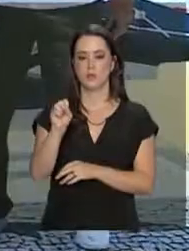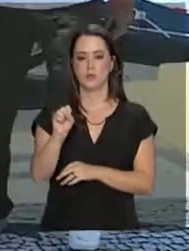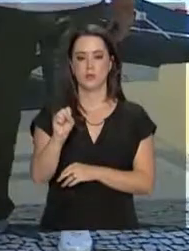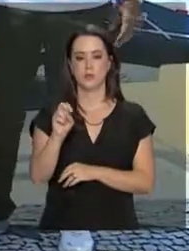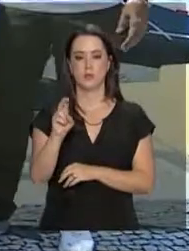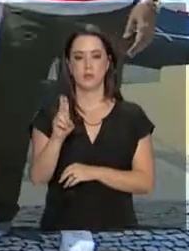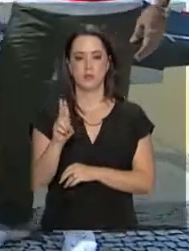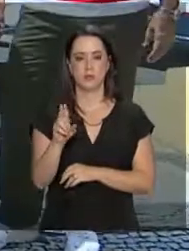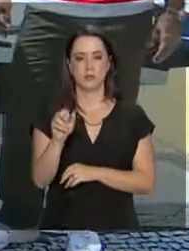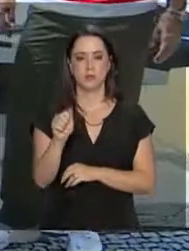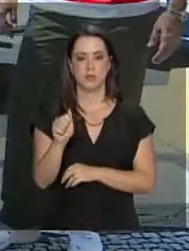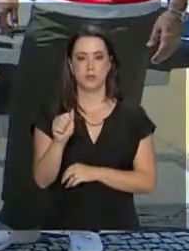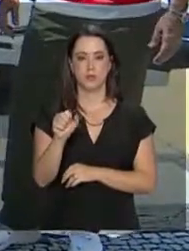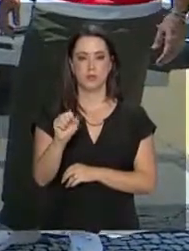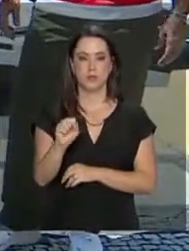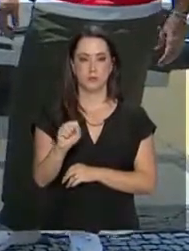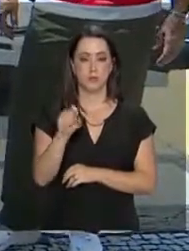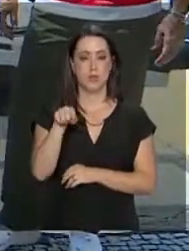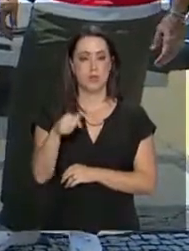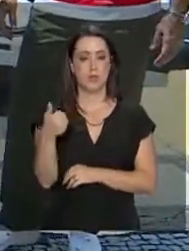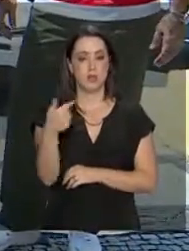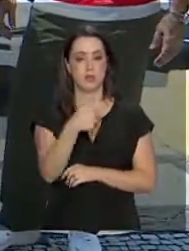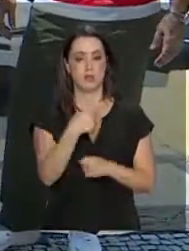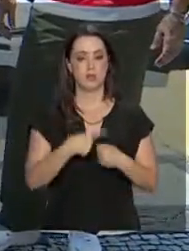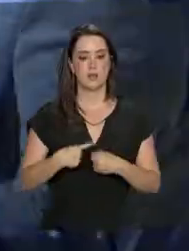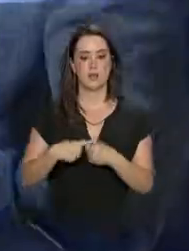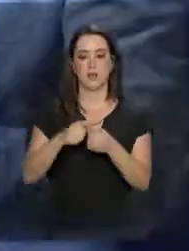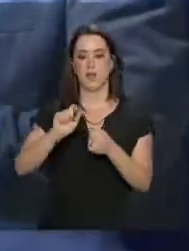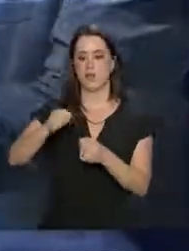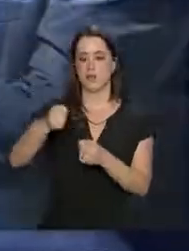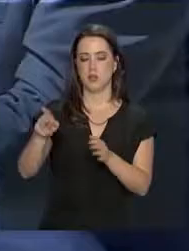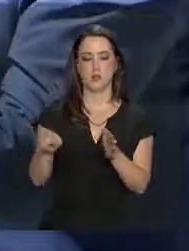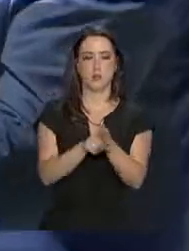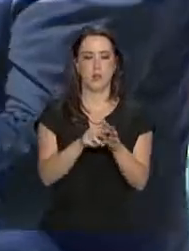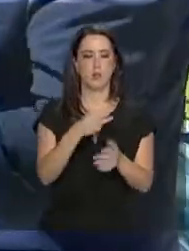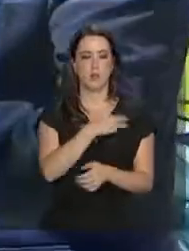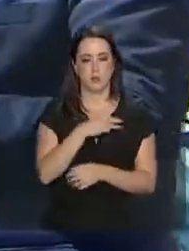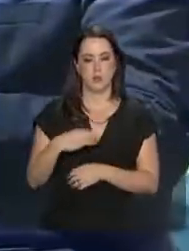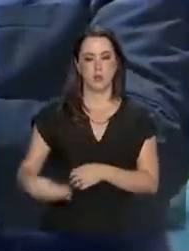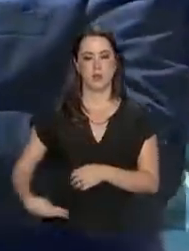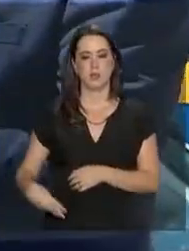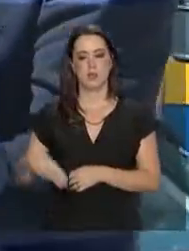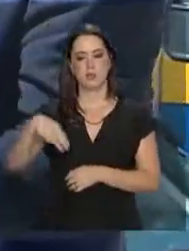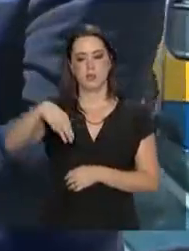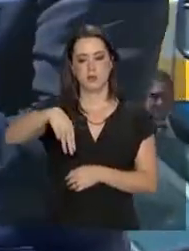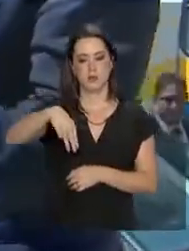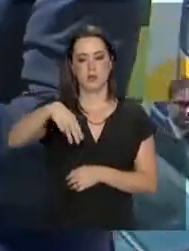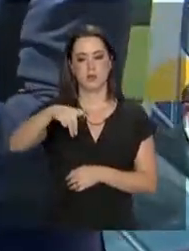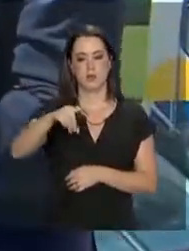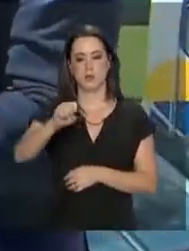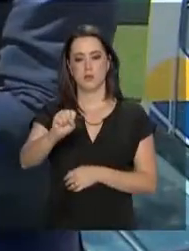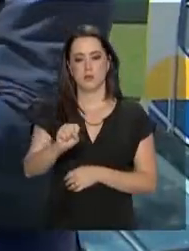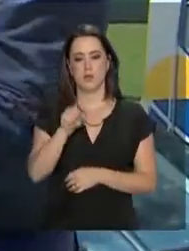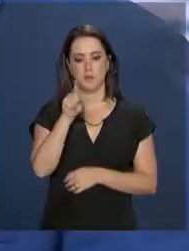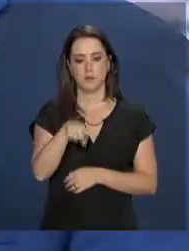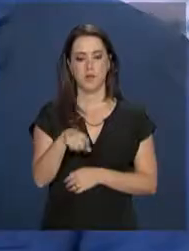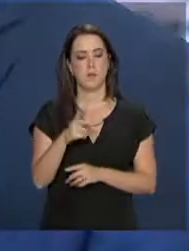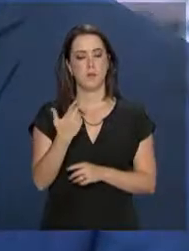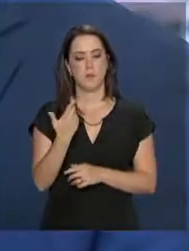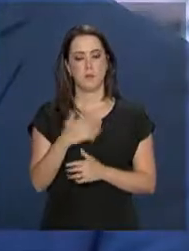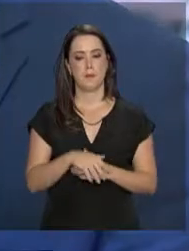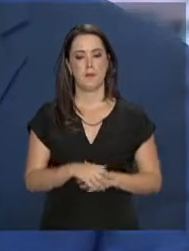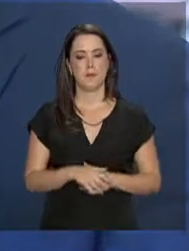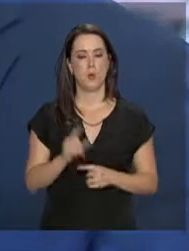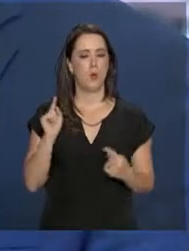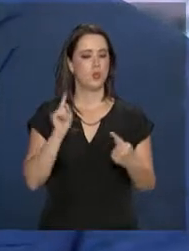SUAS. 17 municípios ganharam as chaves diretamente do ministro de Desenvolvimento Social, Alberto Beltrame. E o